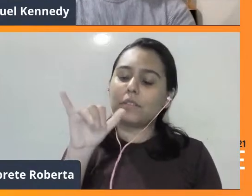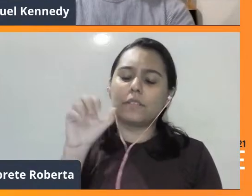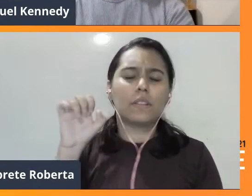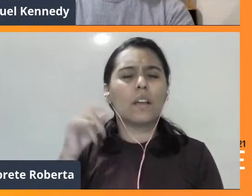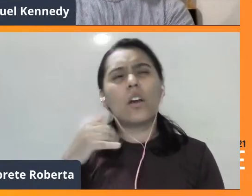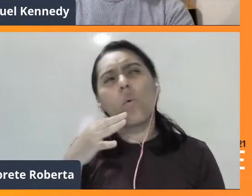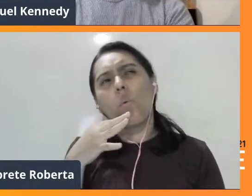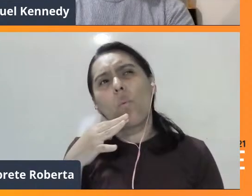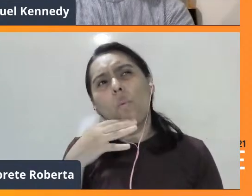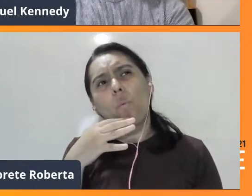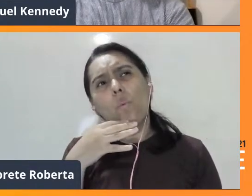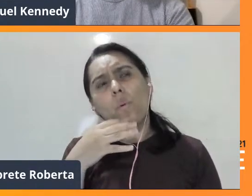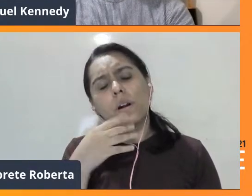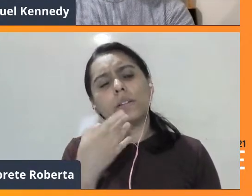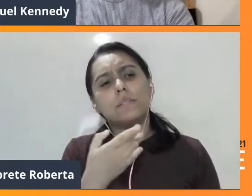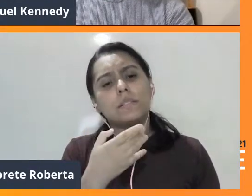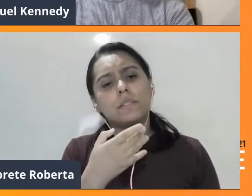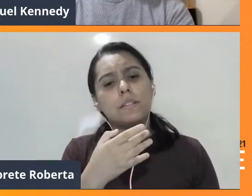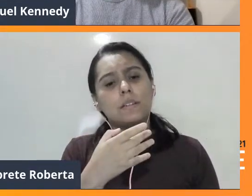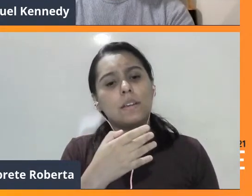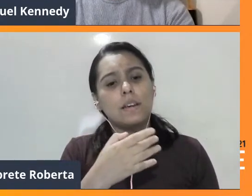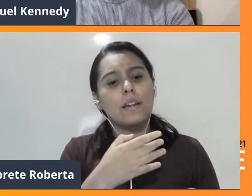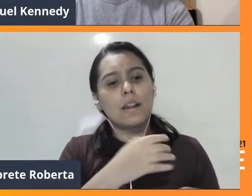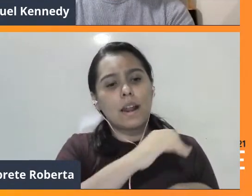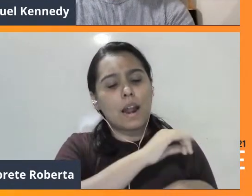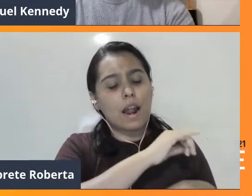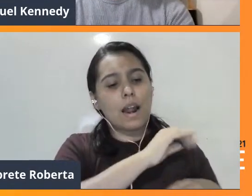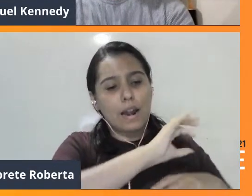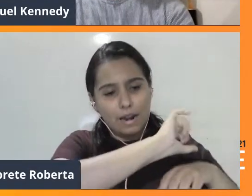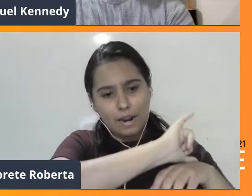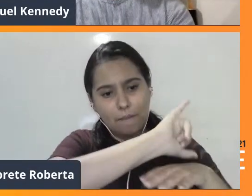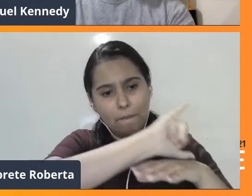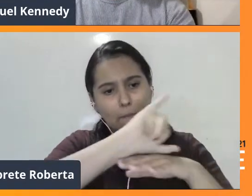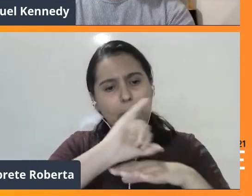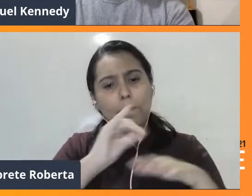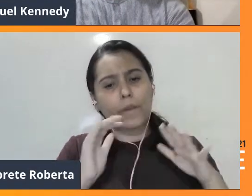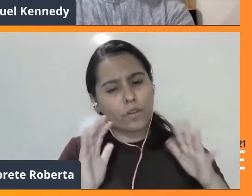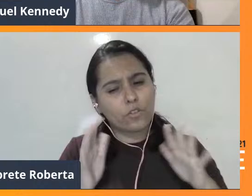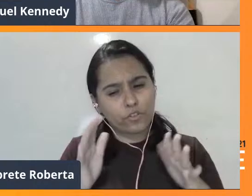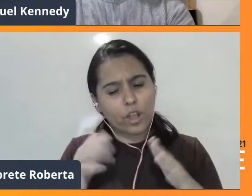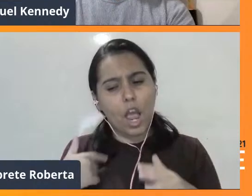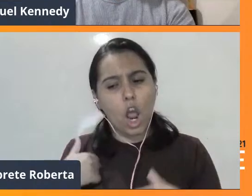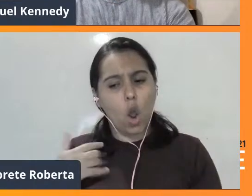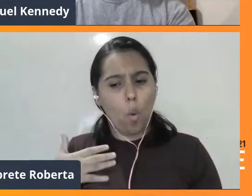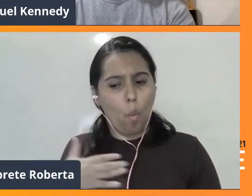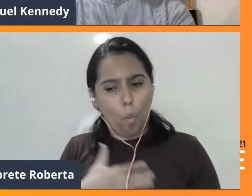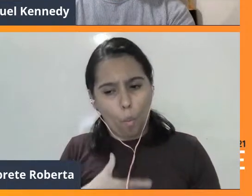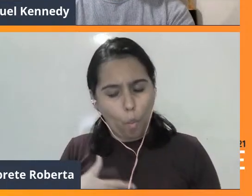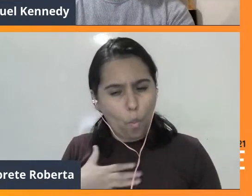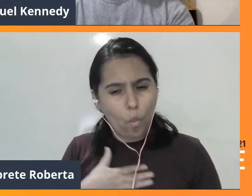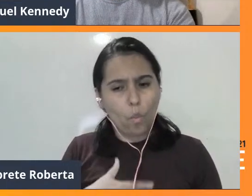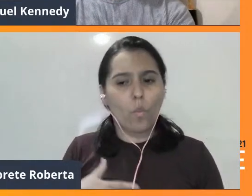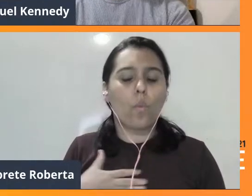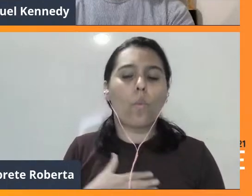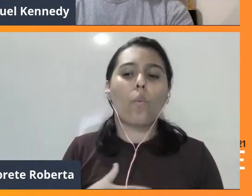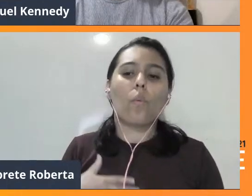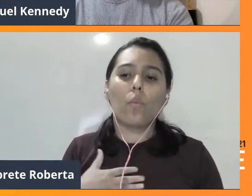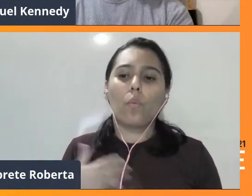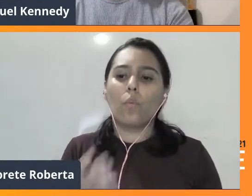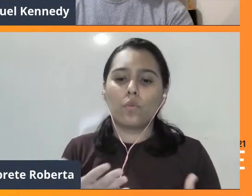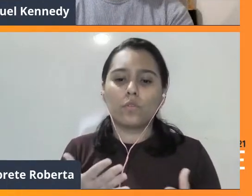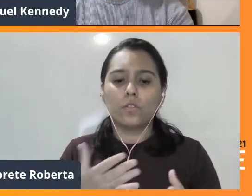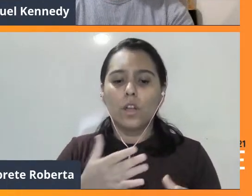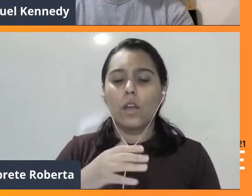particularmente, eu sempre gostei muito da discussão sobre ciência em qualquer lugar que fosse.